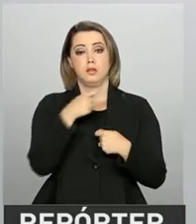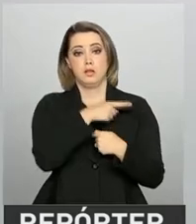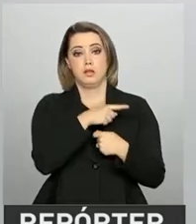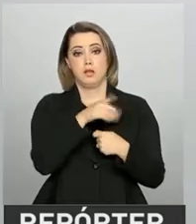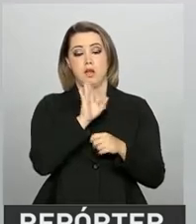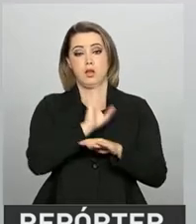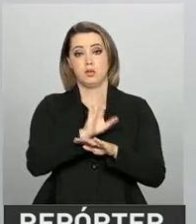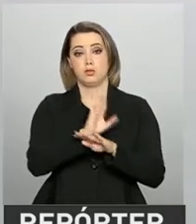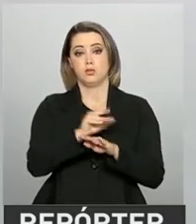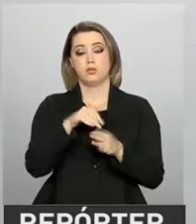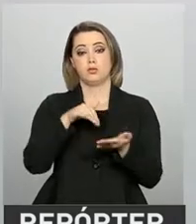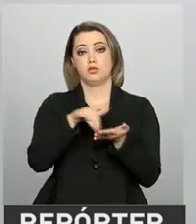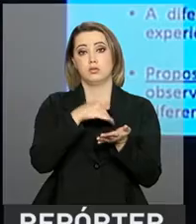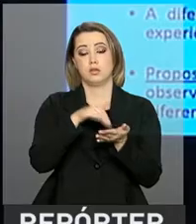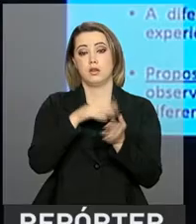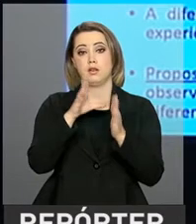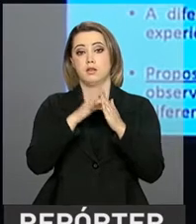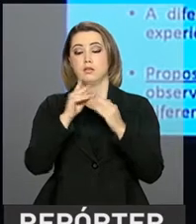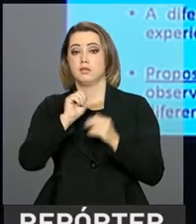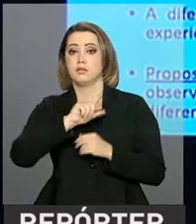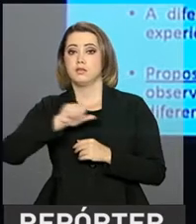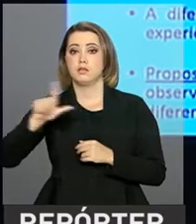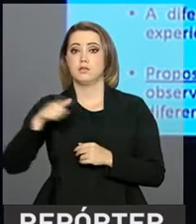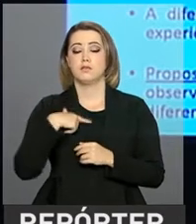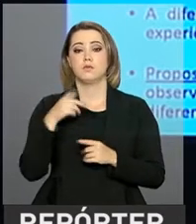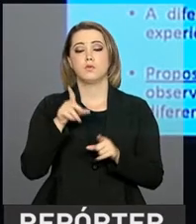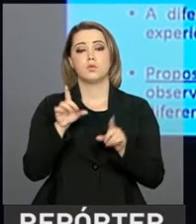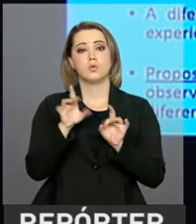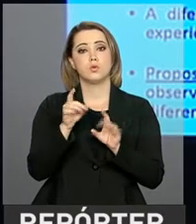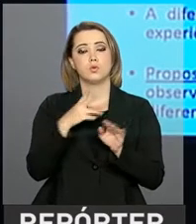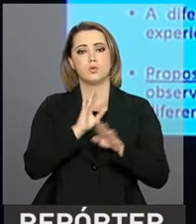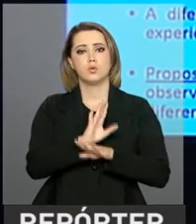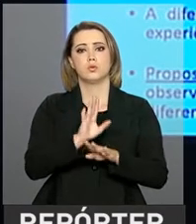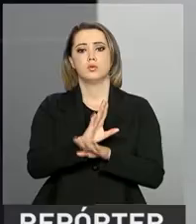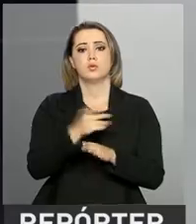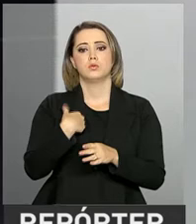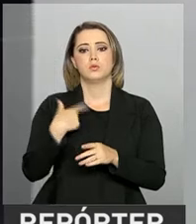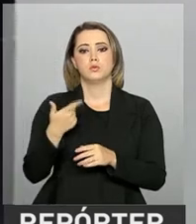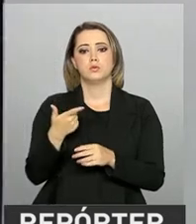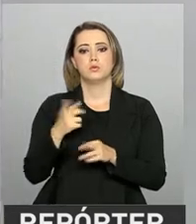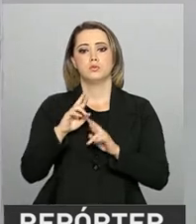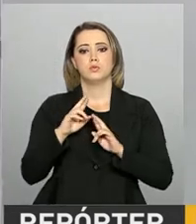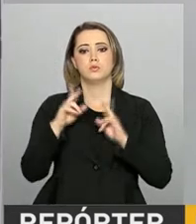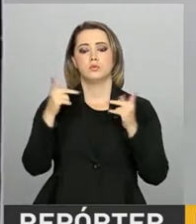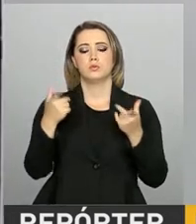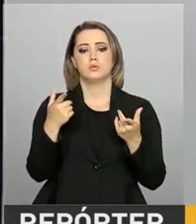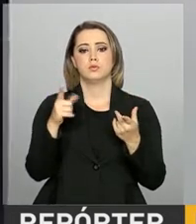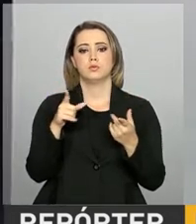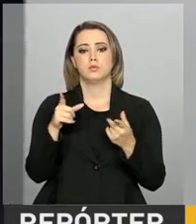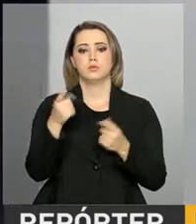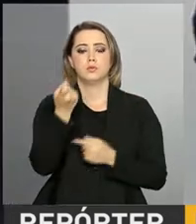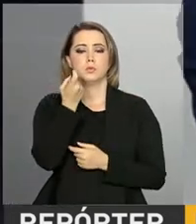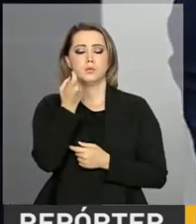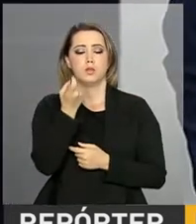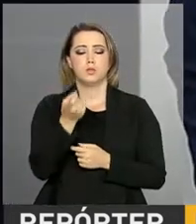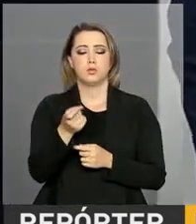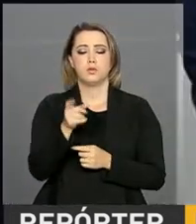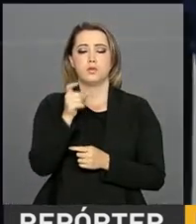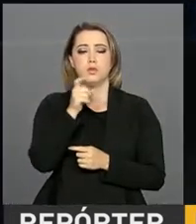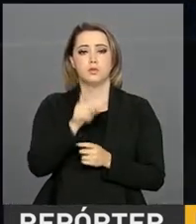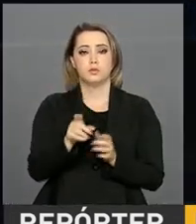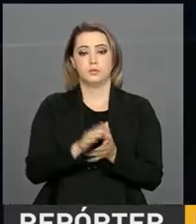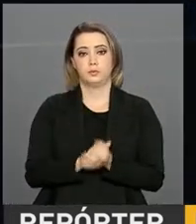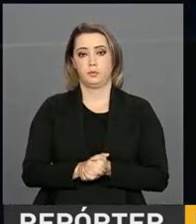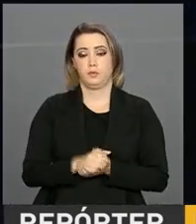diferença entre homens e mulheres na Previdência apenas reforça a desigualdade entre os sexos. A gente só aceita o argumento da dupla jornada